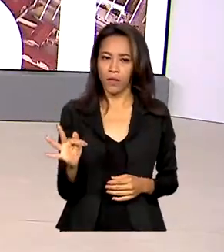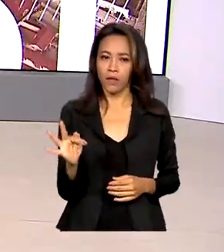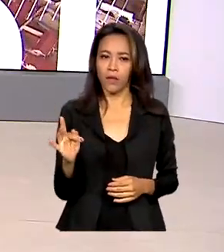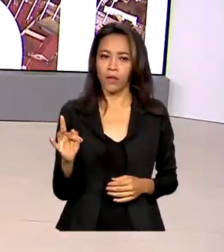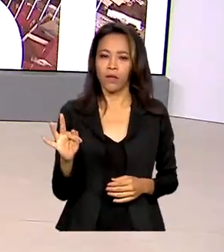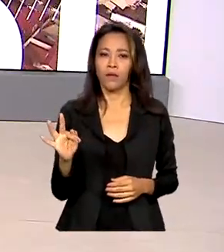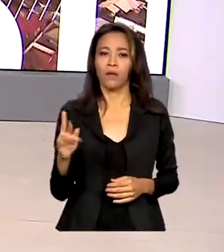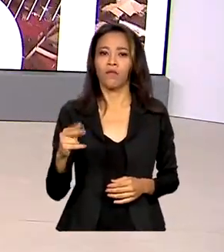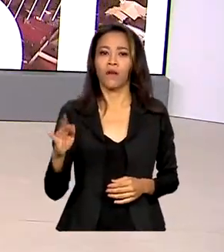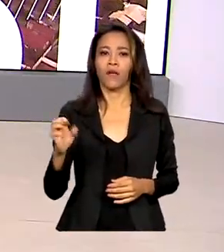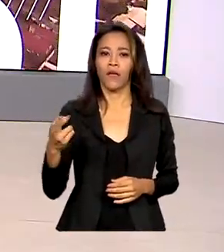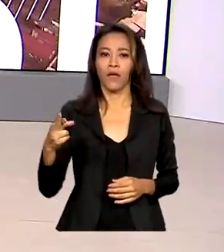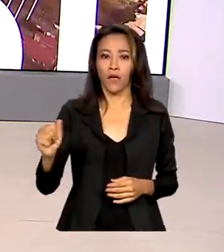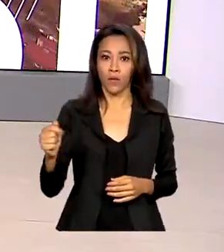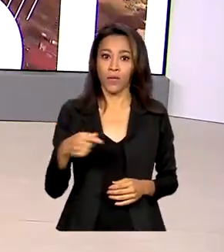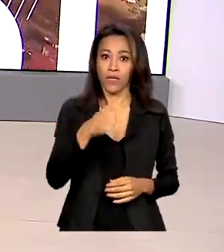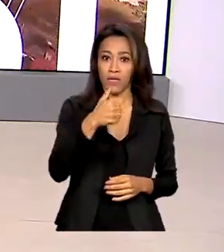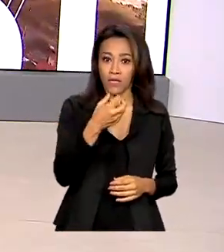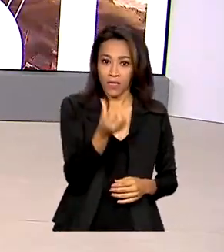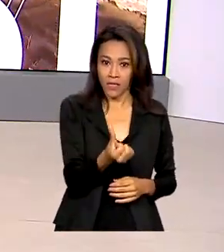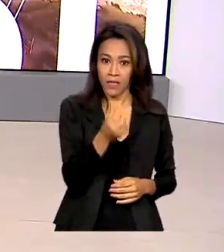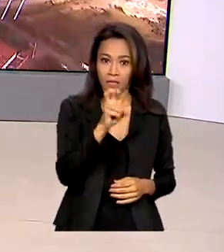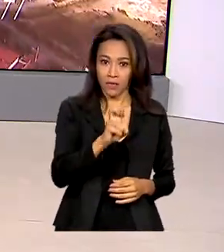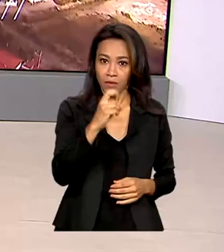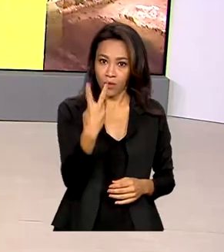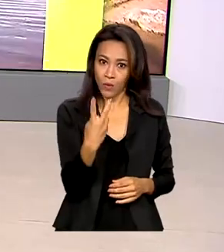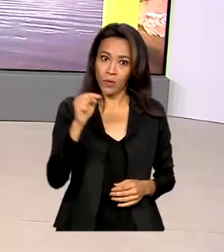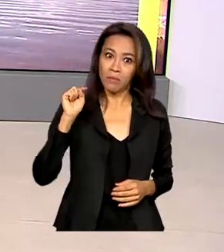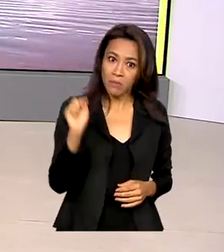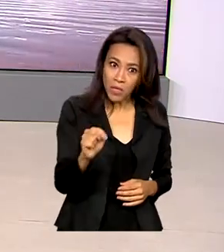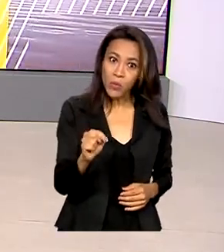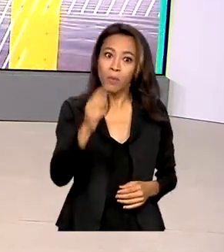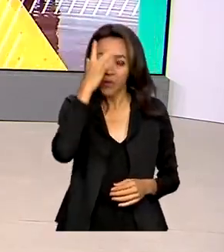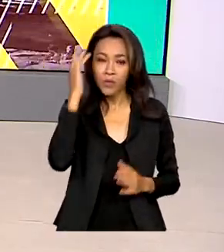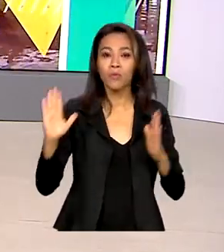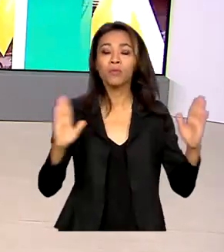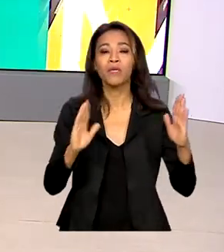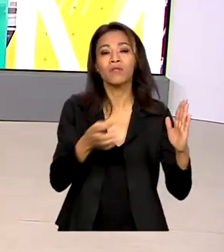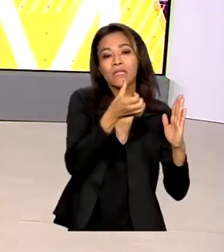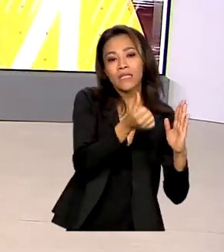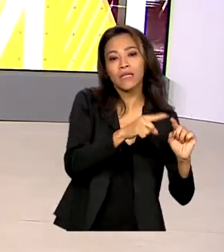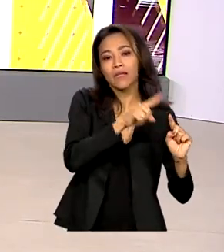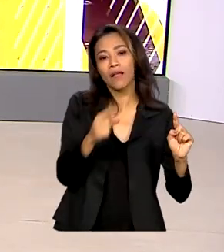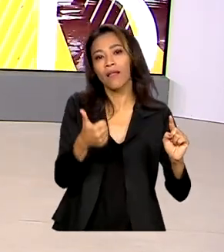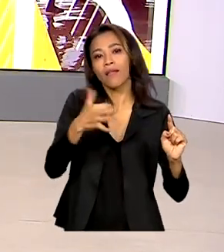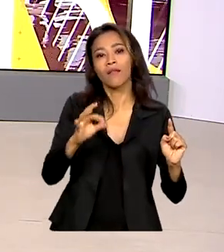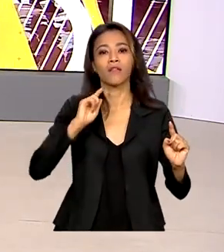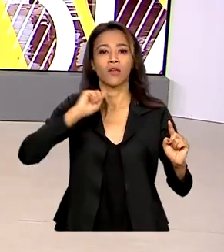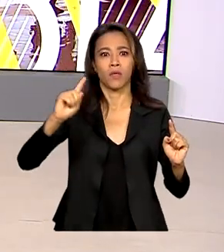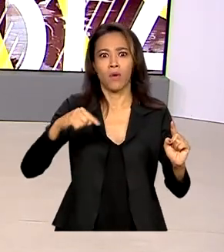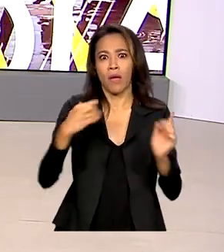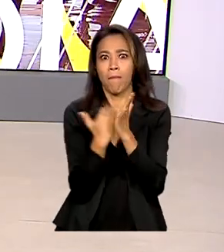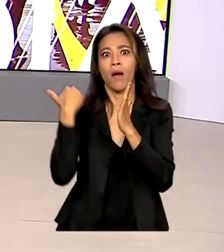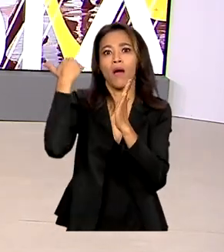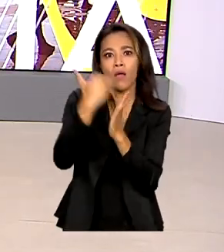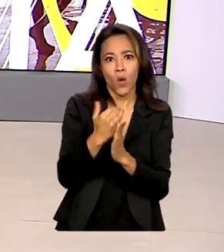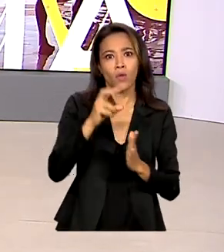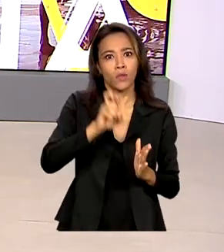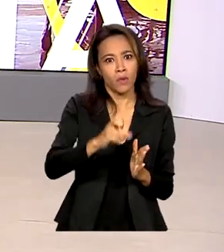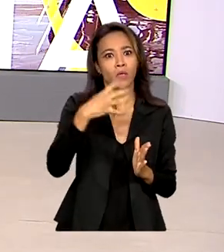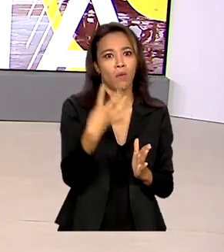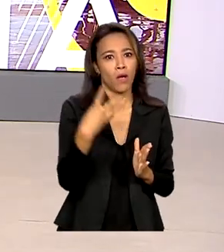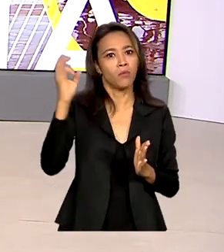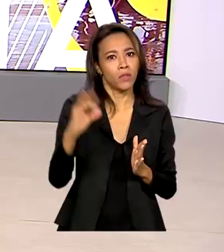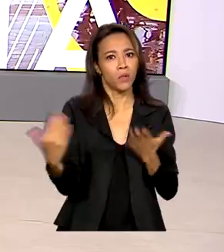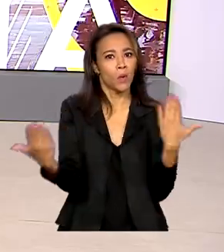mil passageiros entre os dias 6 e 10 de abril. O número é 54% maior em relação ao movimento